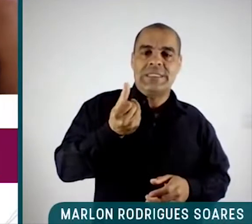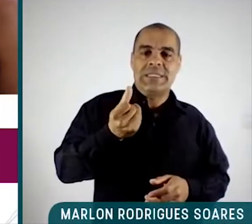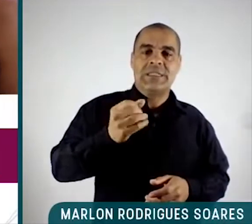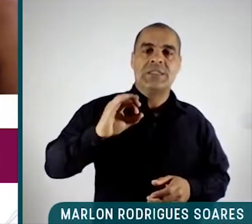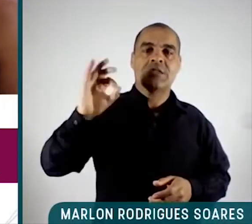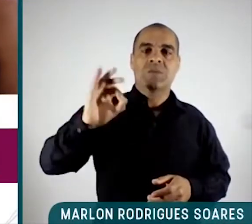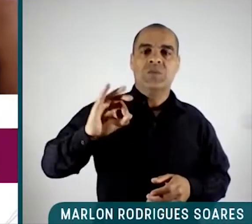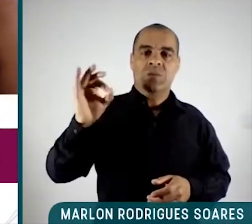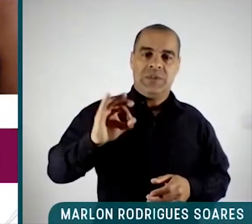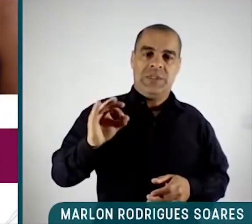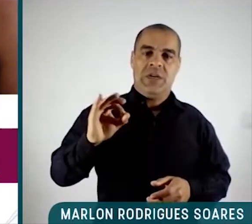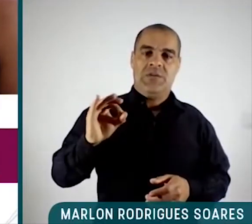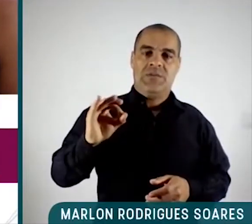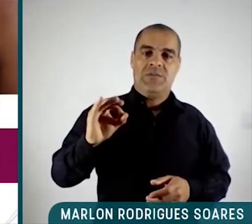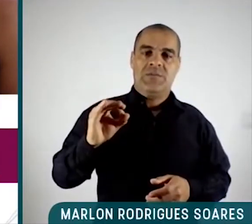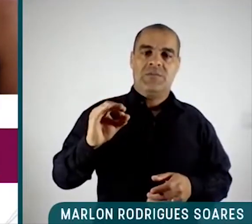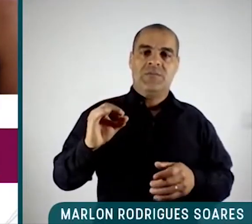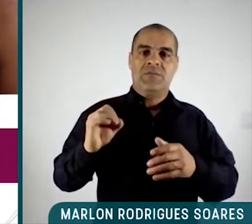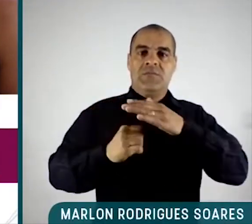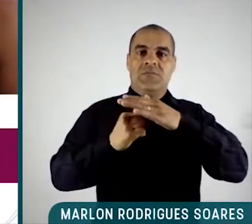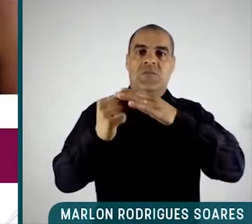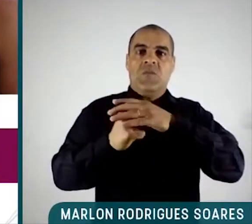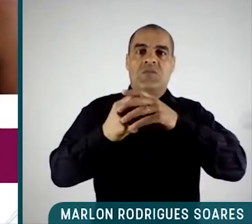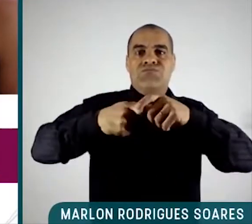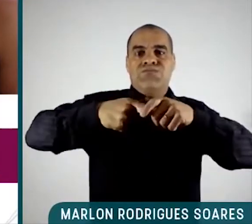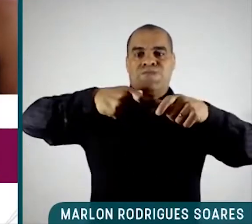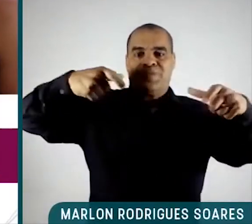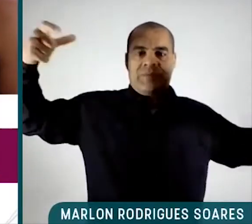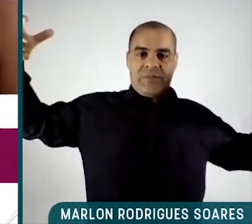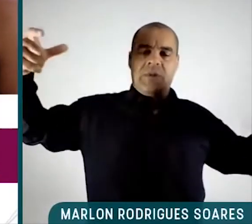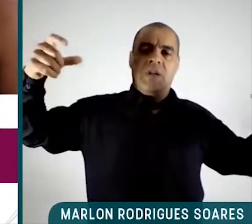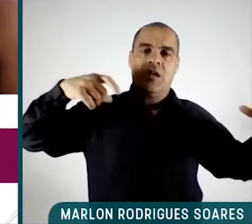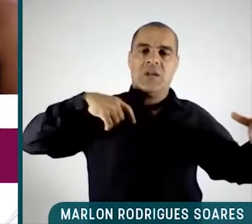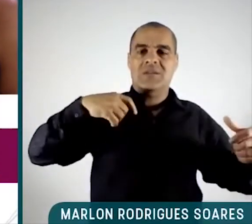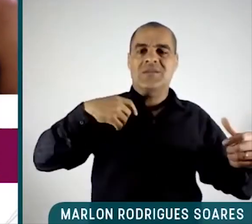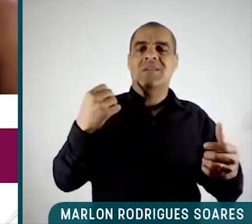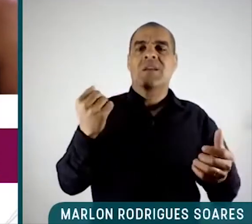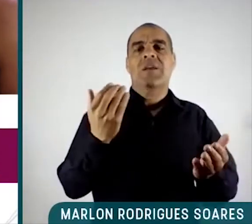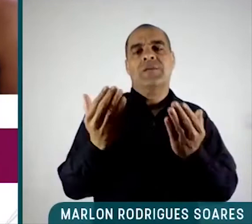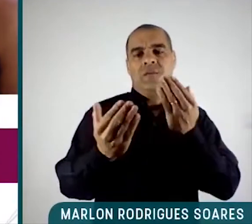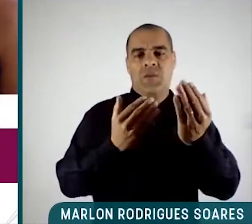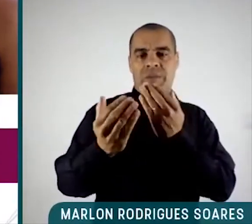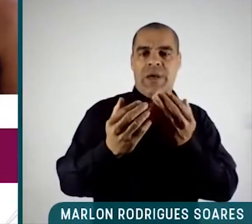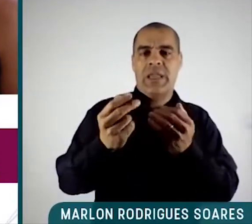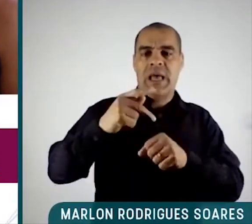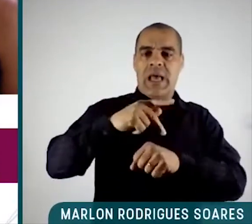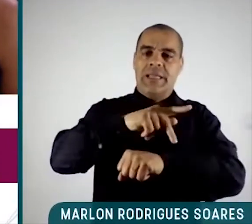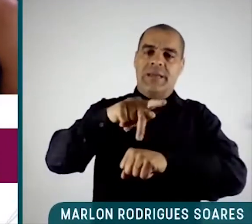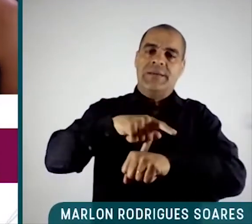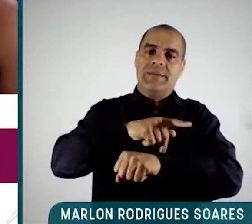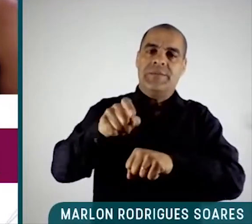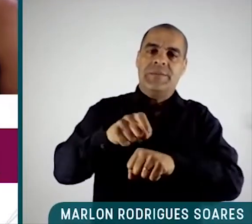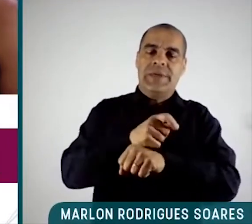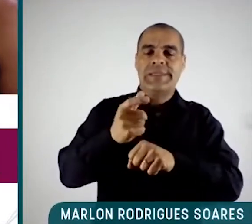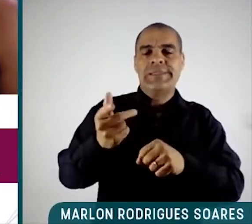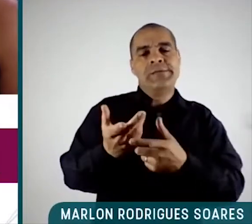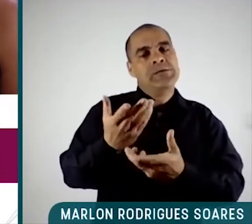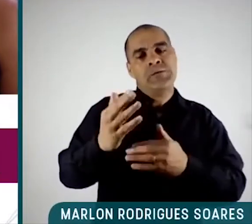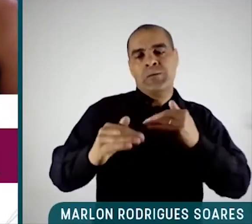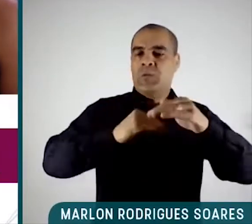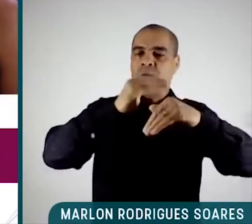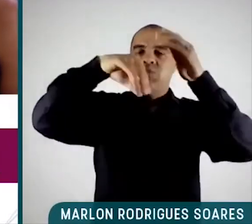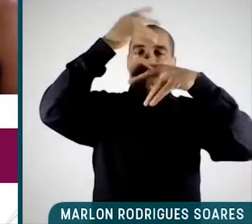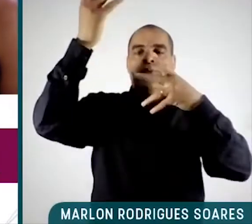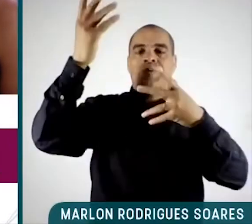compara a 40% a 50% em países desenvolvidos. Ah, o Brasil não é um país desenvolvido? Não importa.